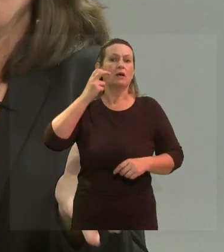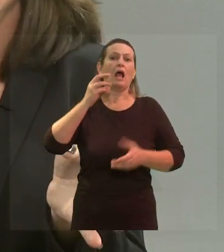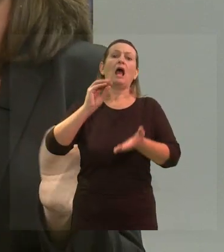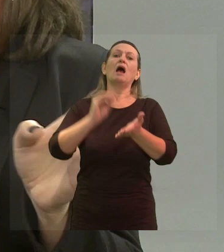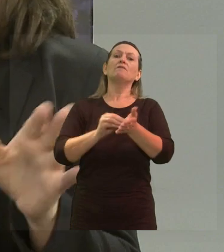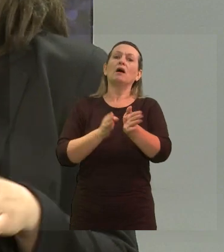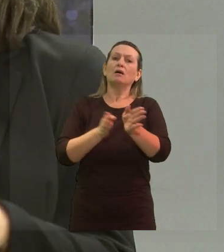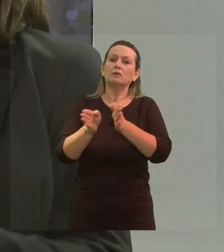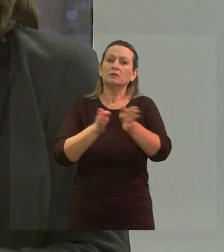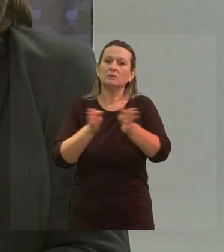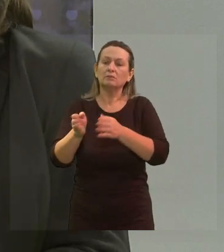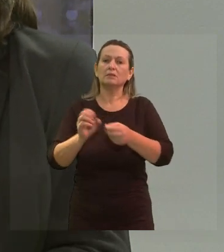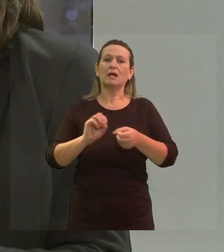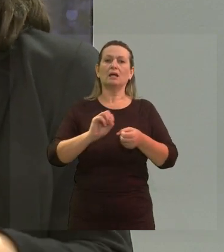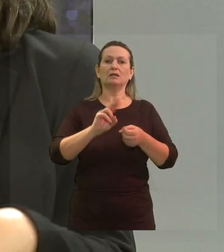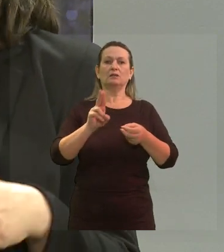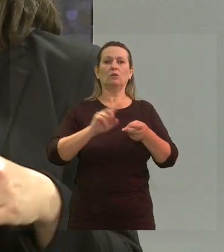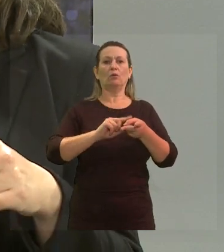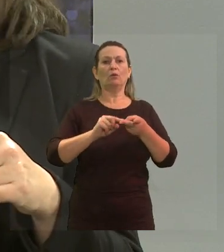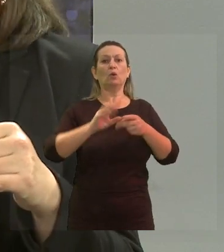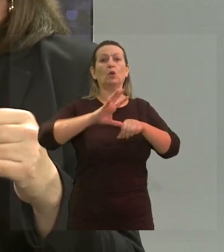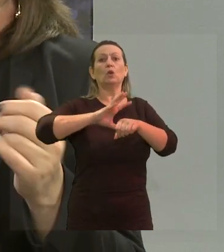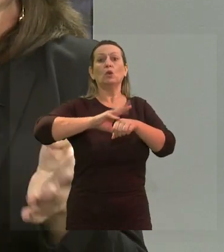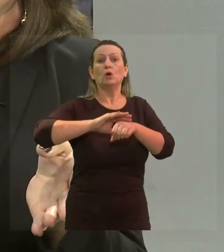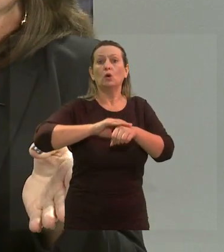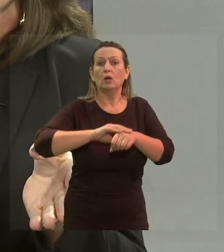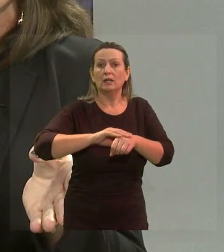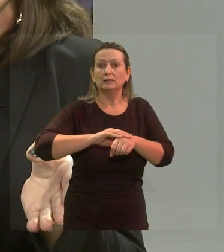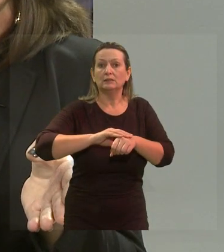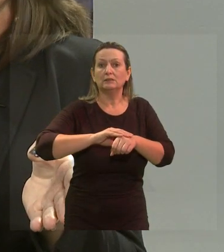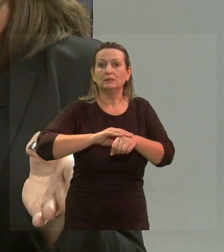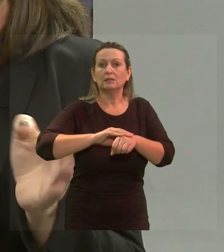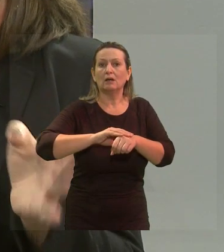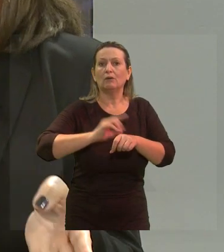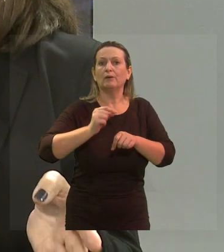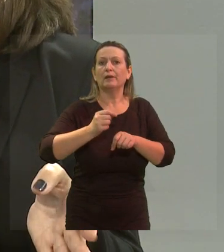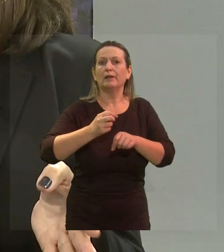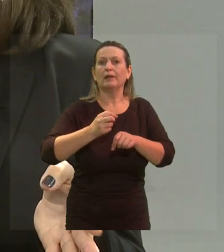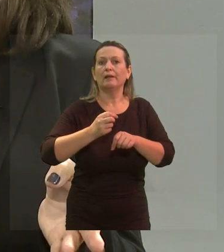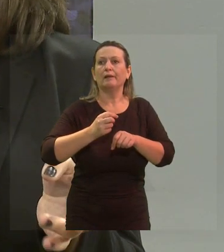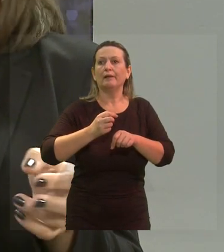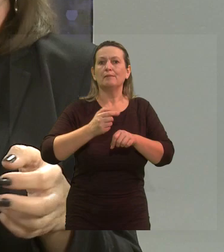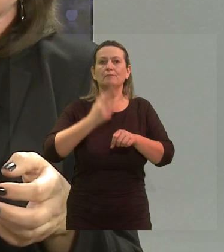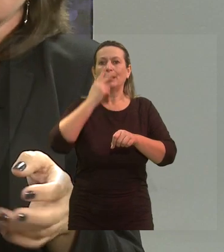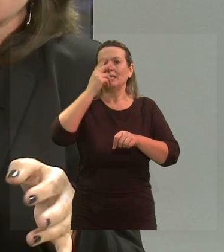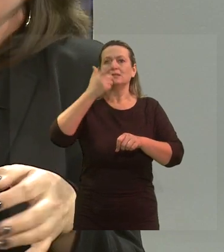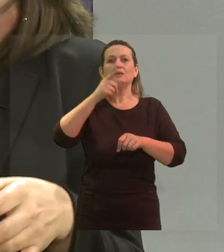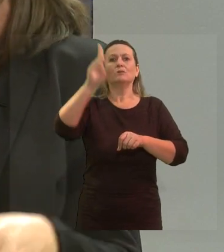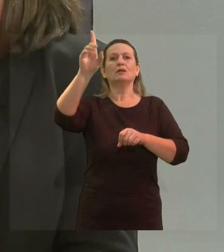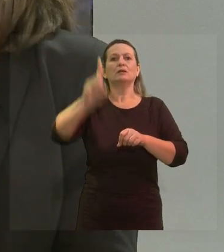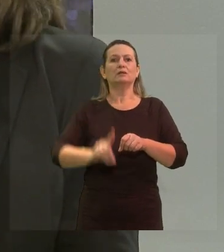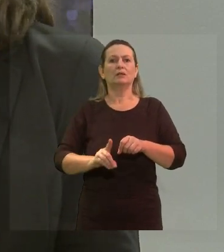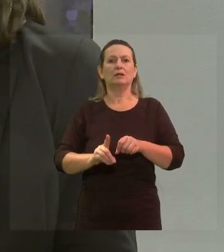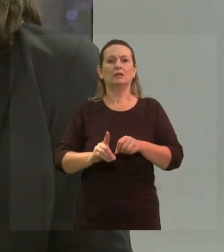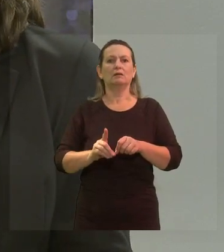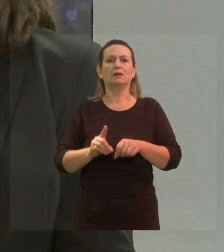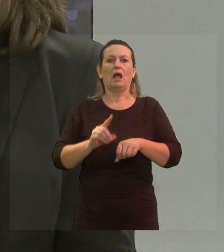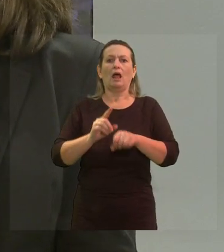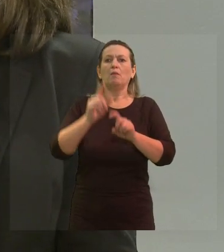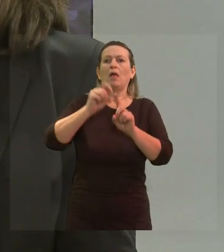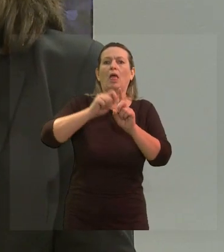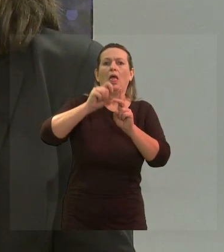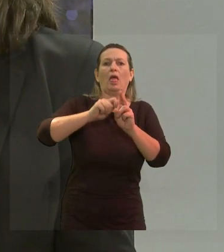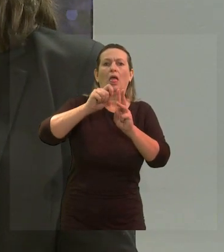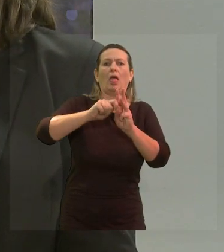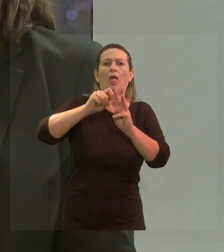acessibilidade, ou, por exemplo, no caso de doença, é você ter a questão de direitos negados, né, você tem que passar séculos esperando